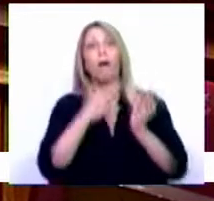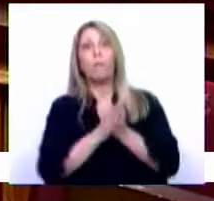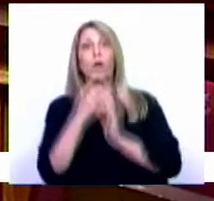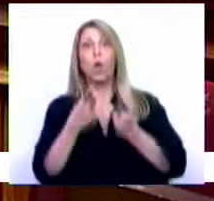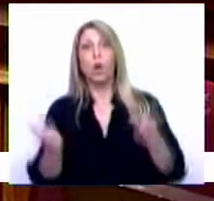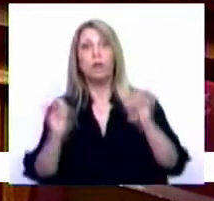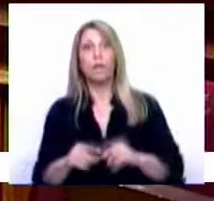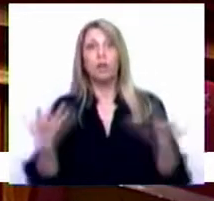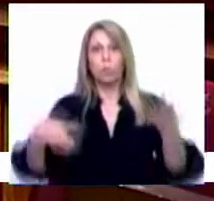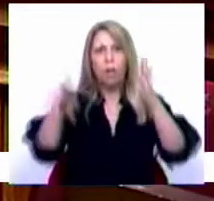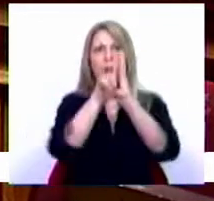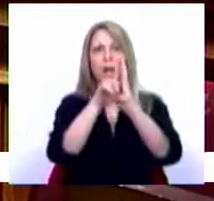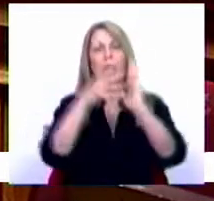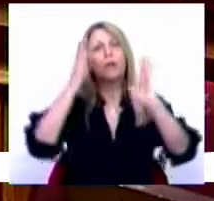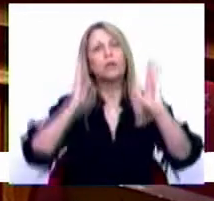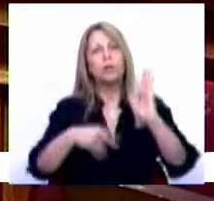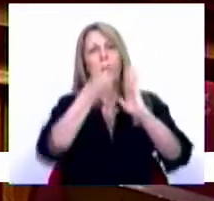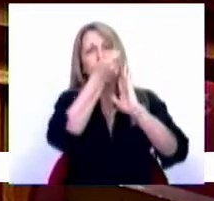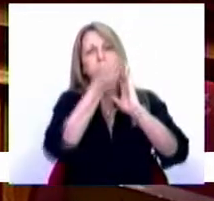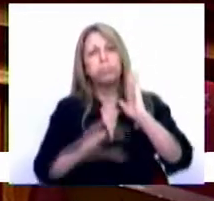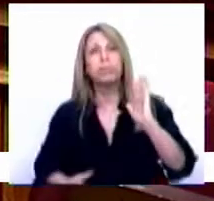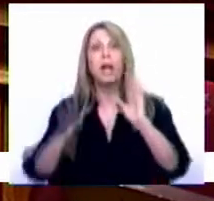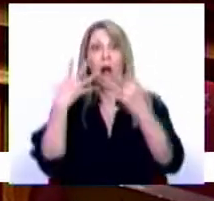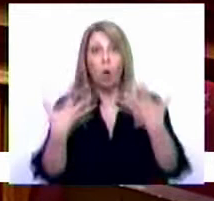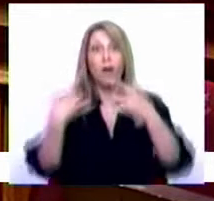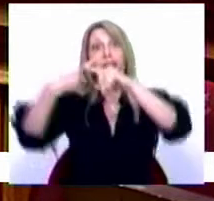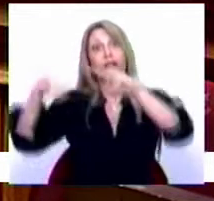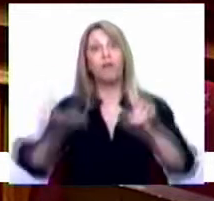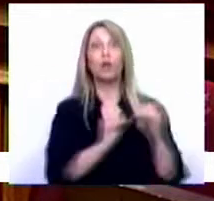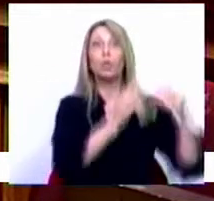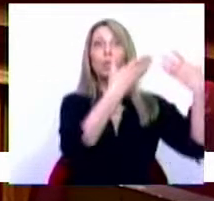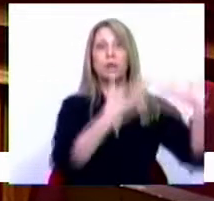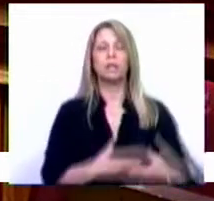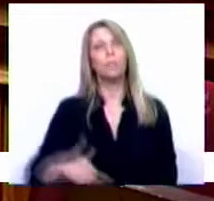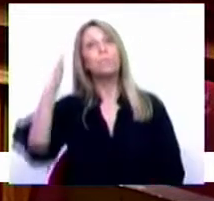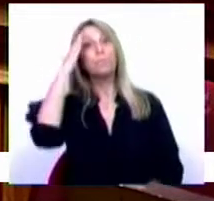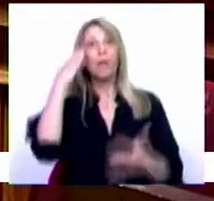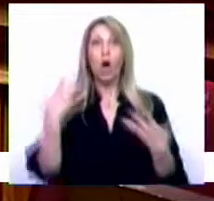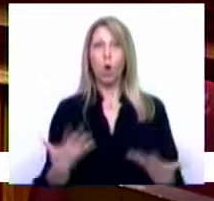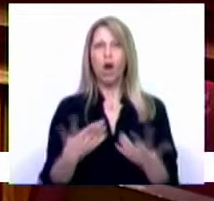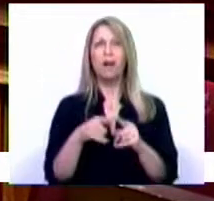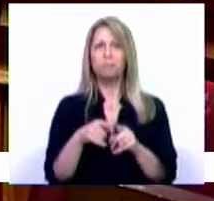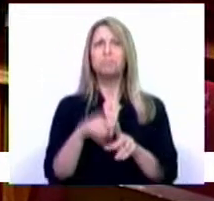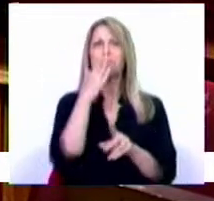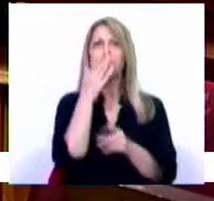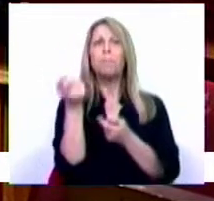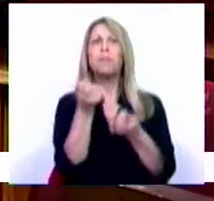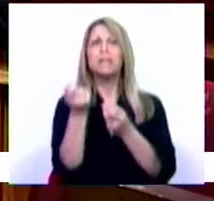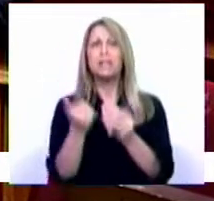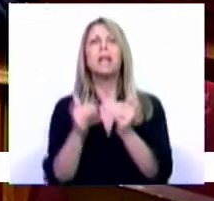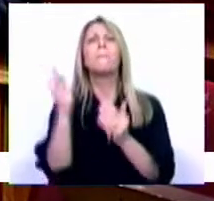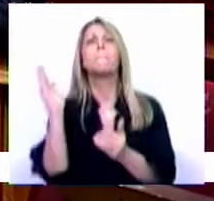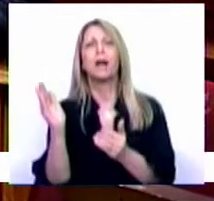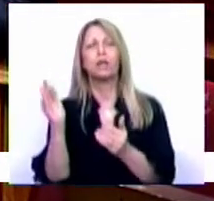tem uma arquitetura muito distinta da inicial. Eu acho que ela está cada vez mais parecida com espetar uma torre de